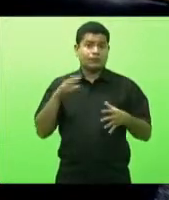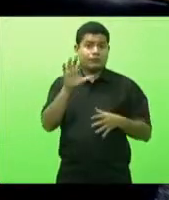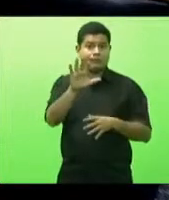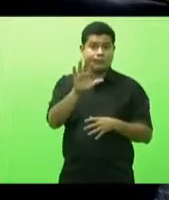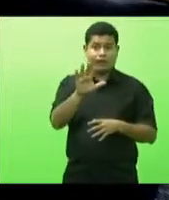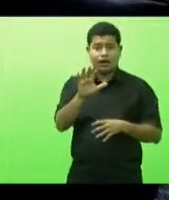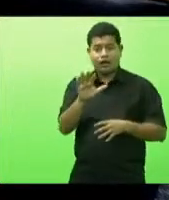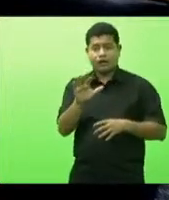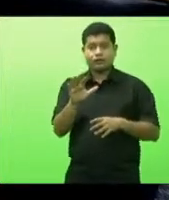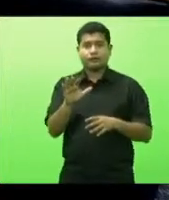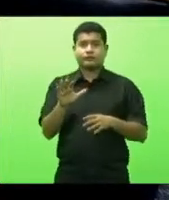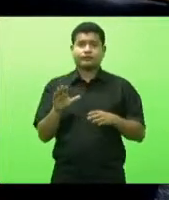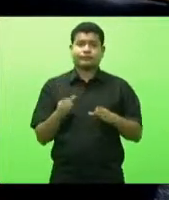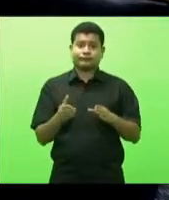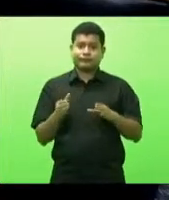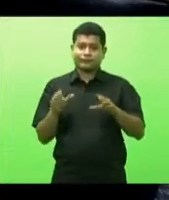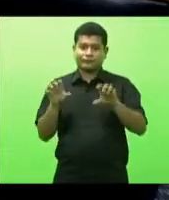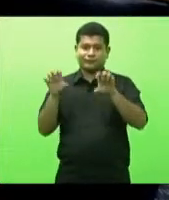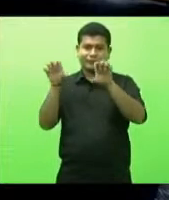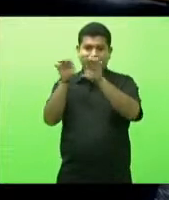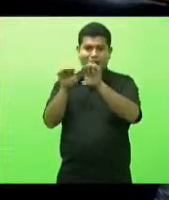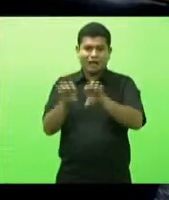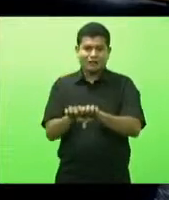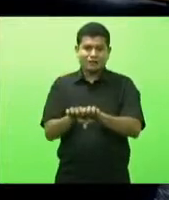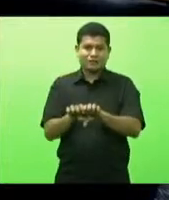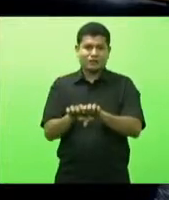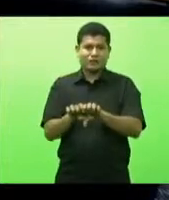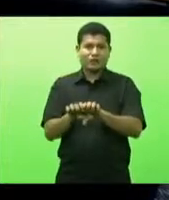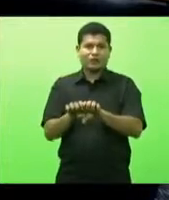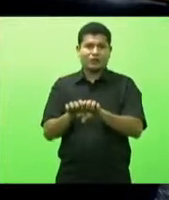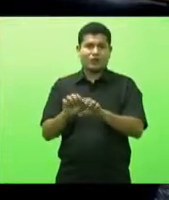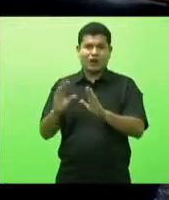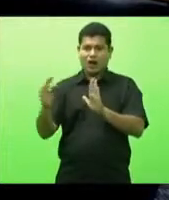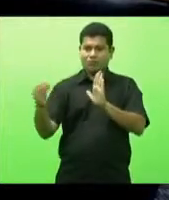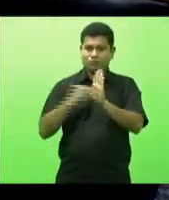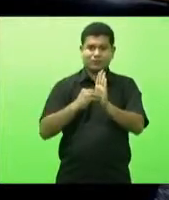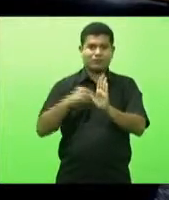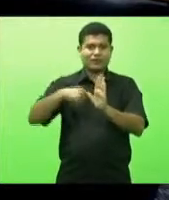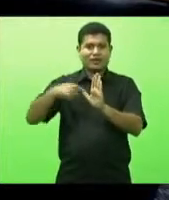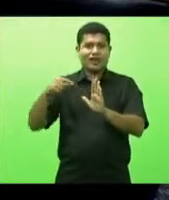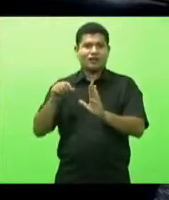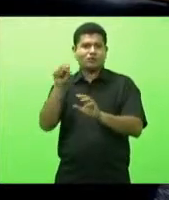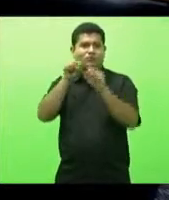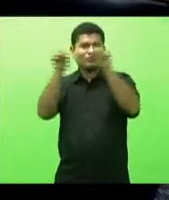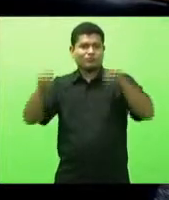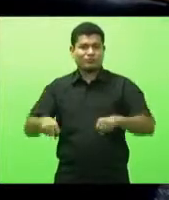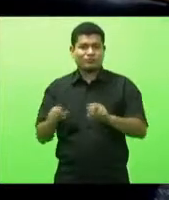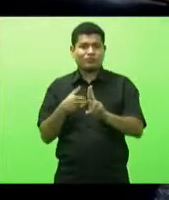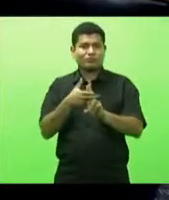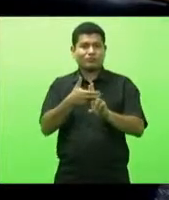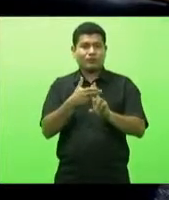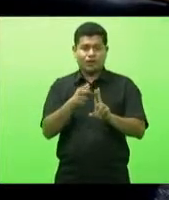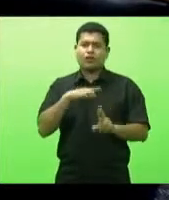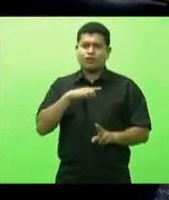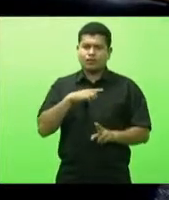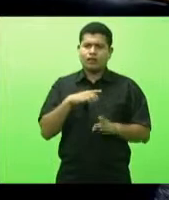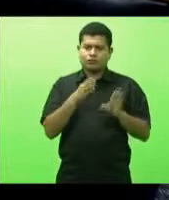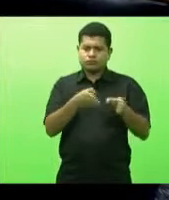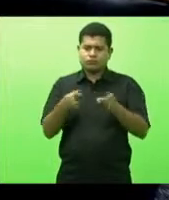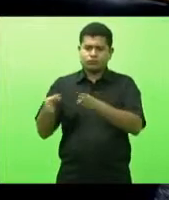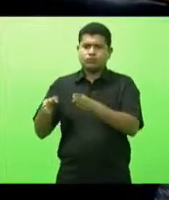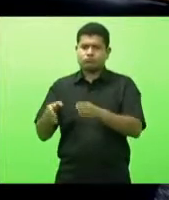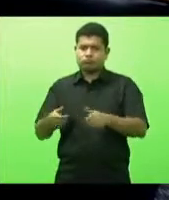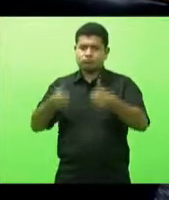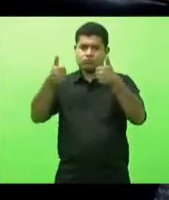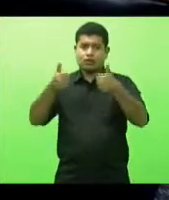de regulação do sistema SUS tem funcionado de maneira adequada nós temos vivendo o